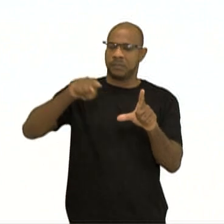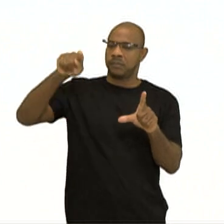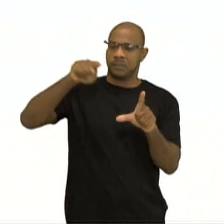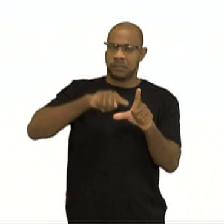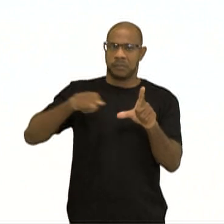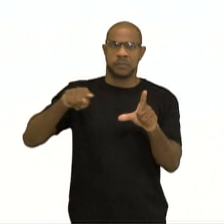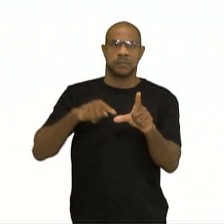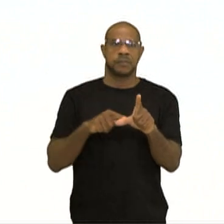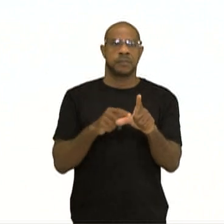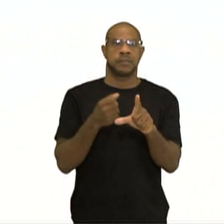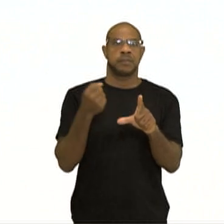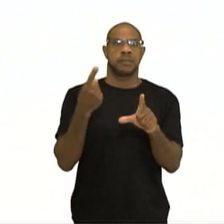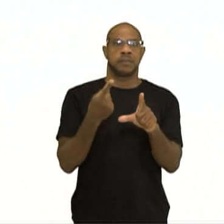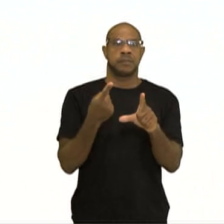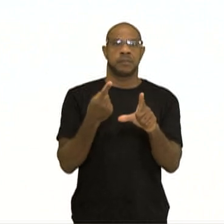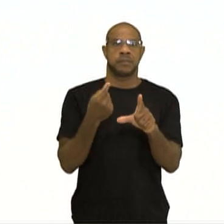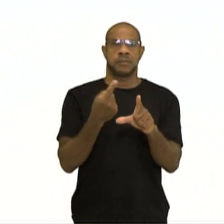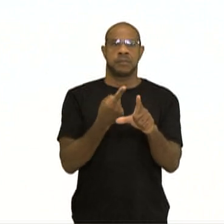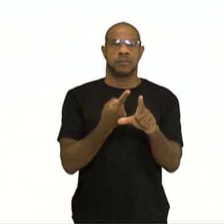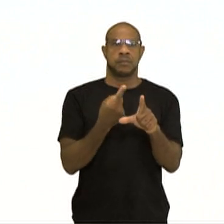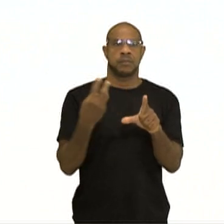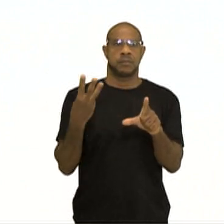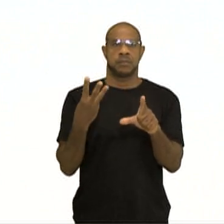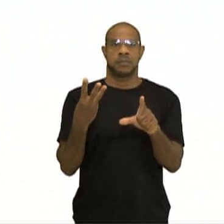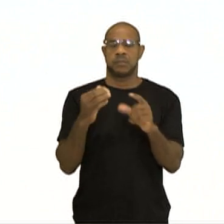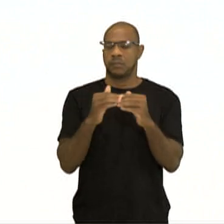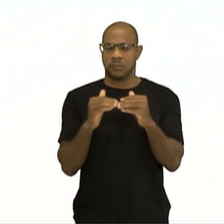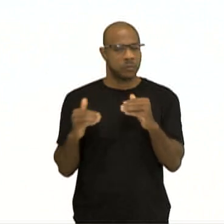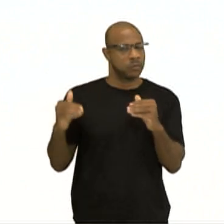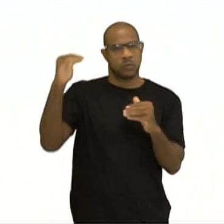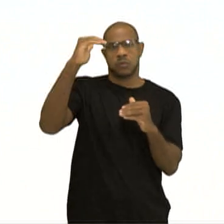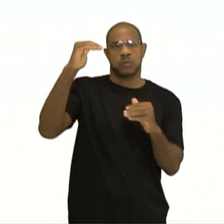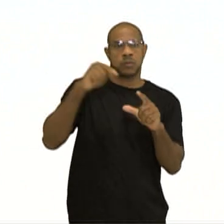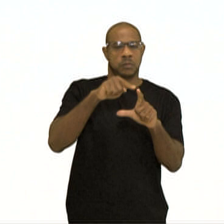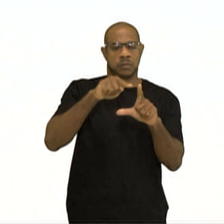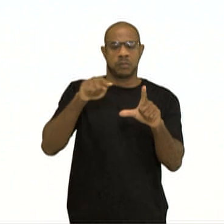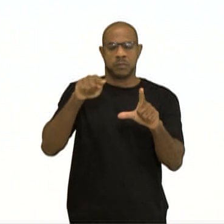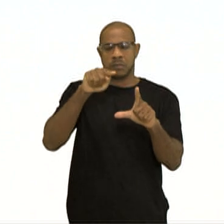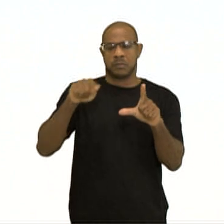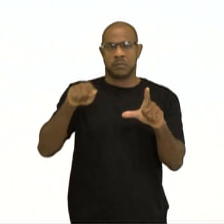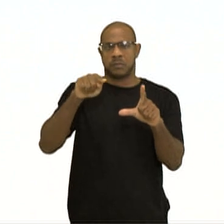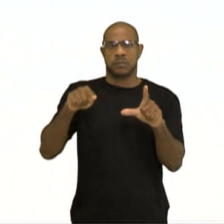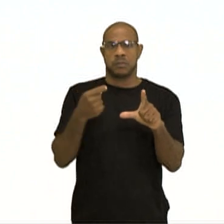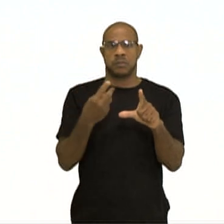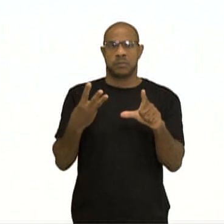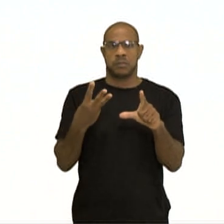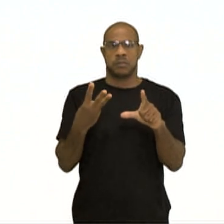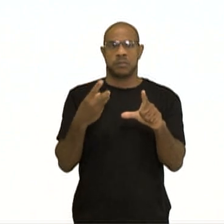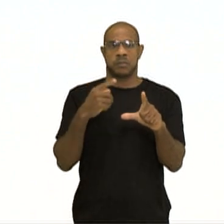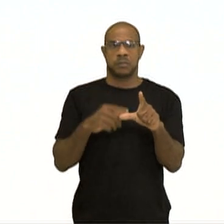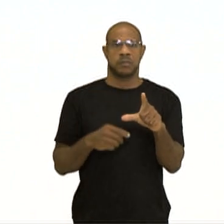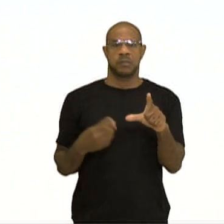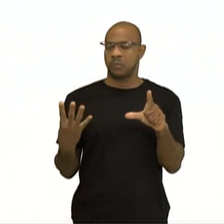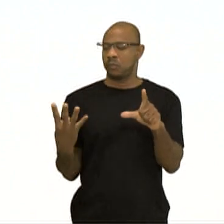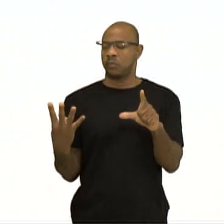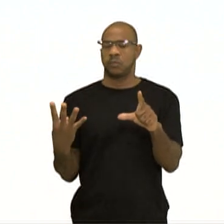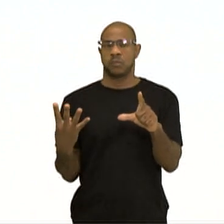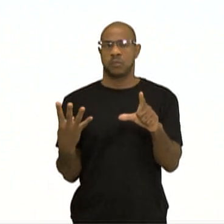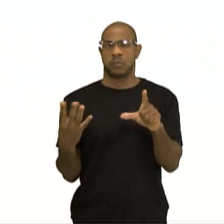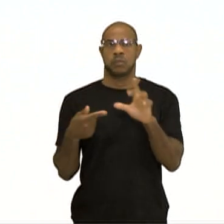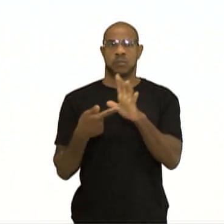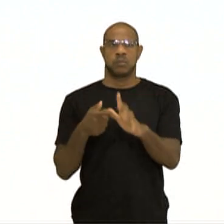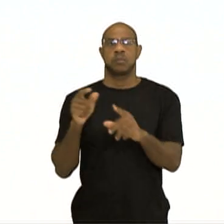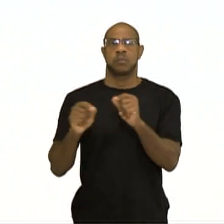super saturadas, porque estão marcados para cima da curva de solubilidade, para cima da linha. Já o ponto 4 vai